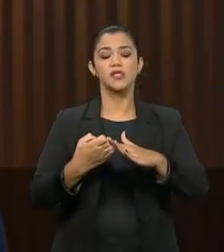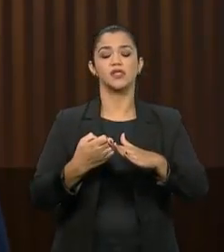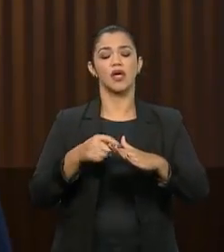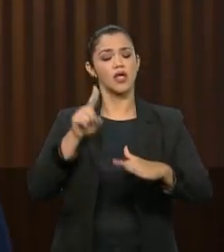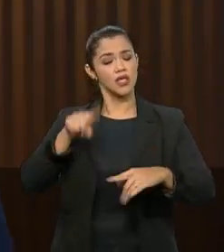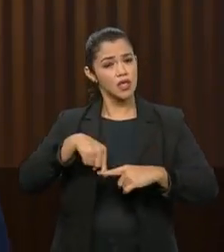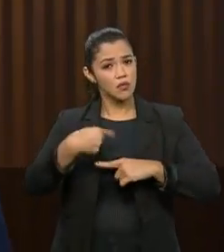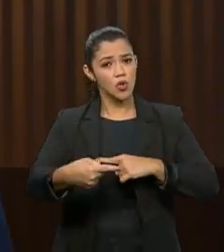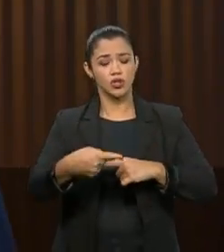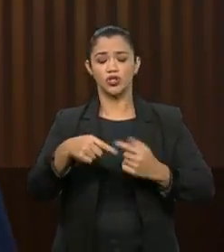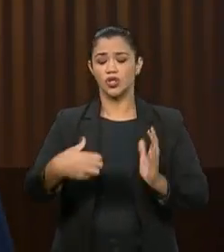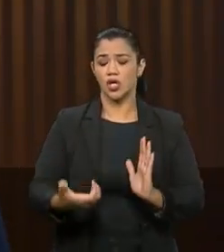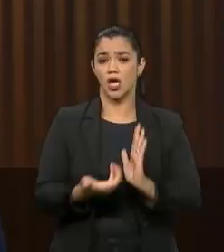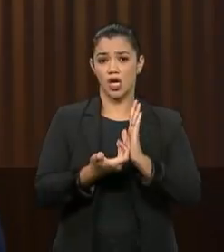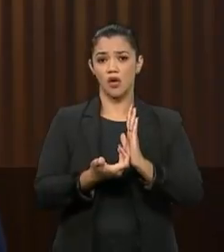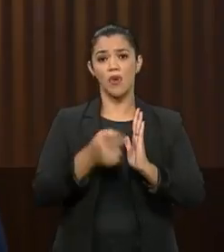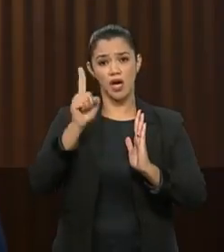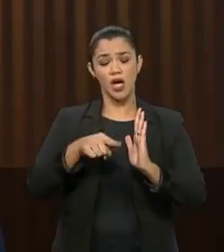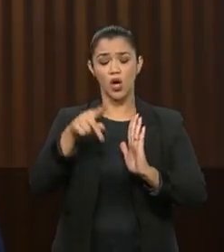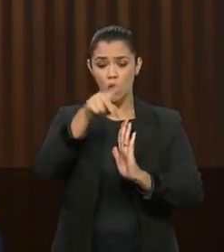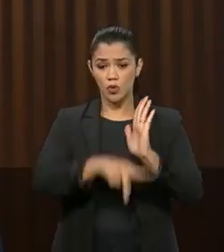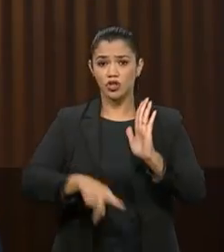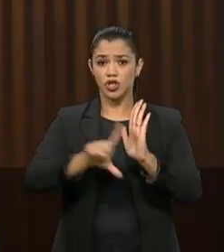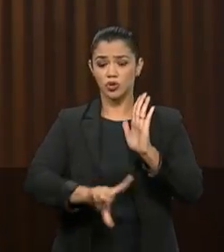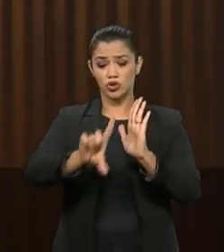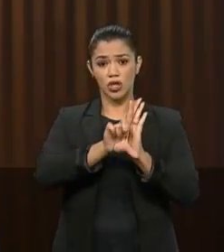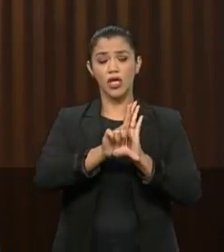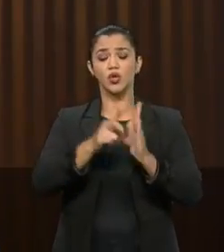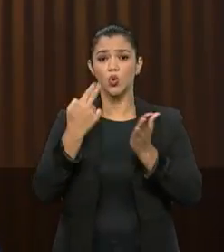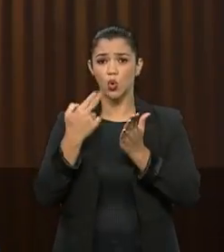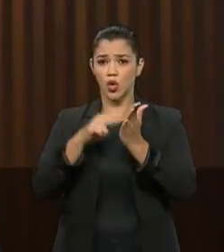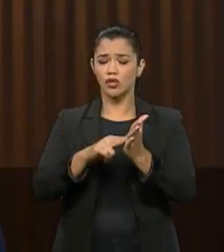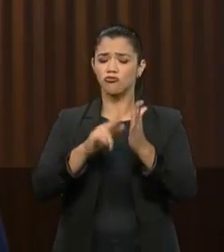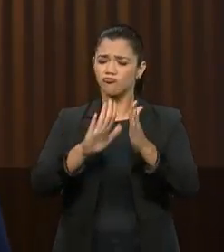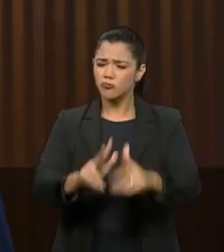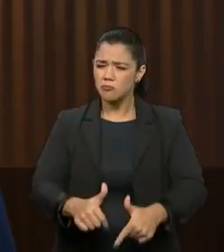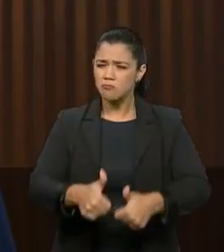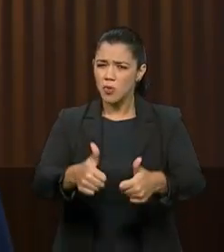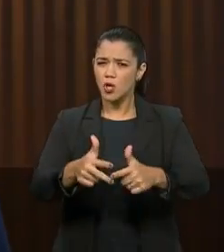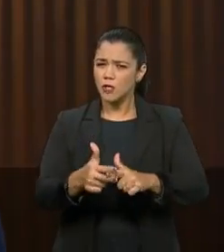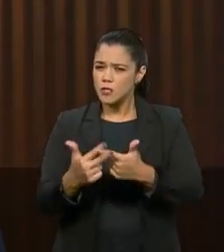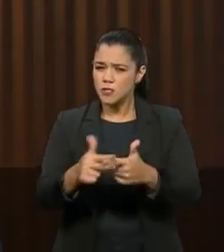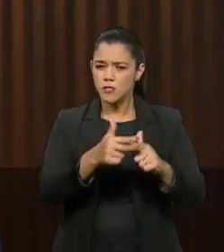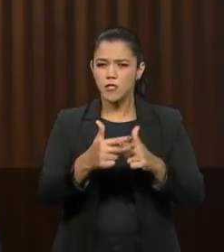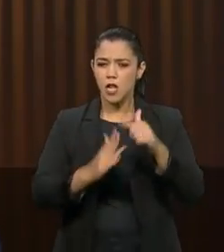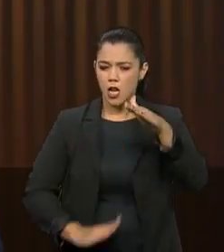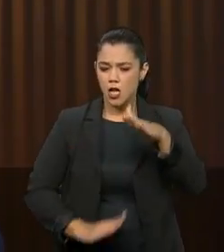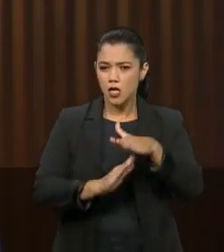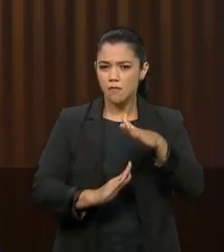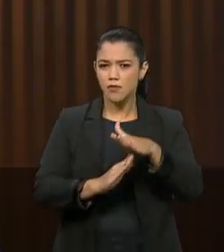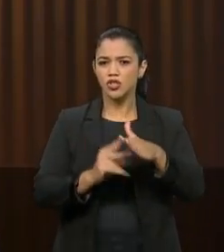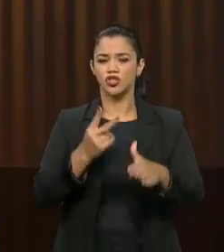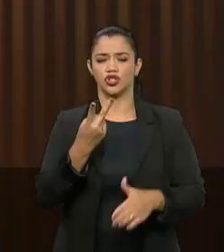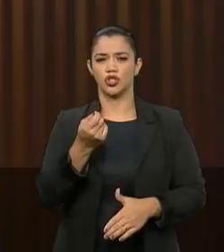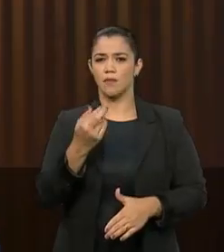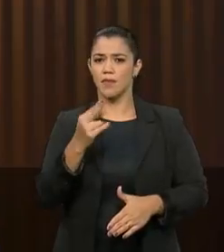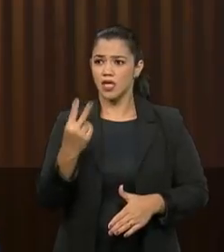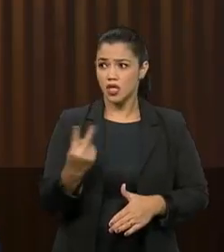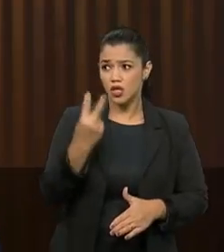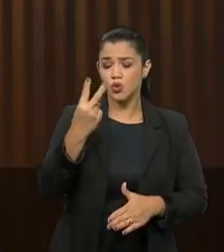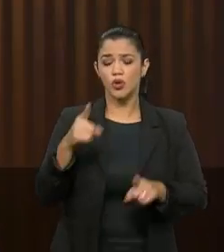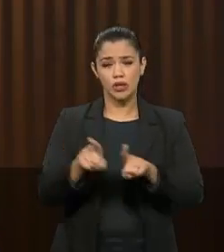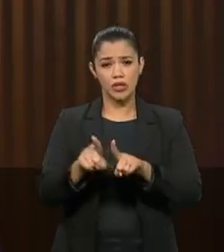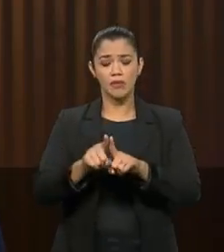Depois, na Câmara, o projeto de lei dos Correios foi aprimorado, estabelecendo limites de preço e uma